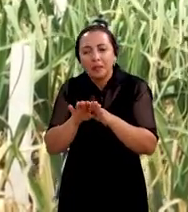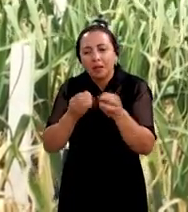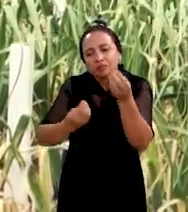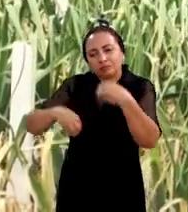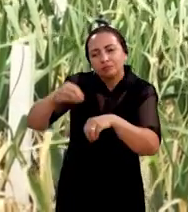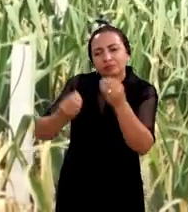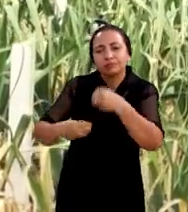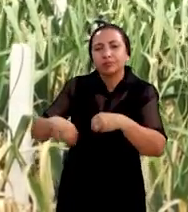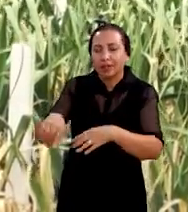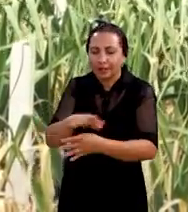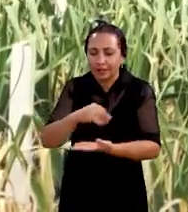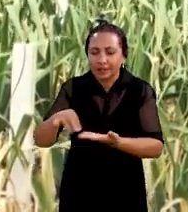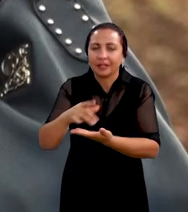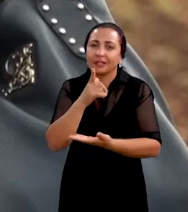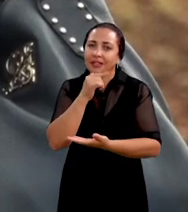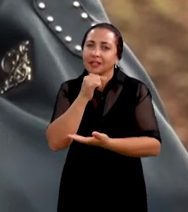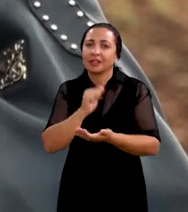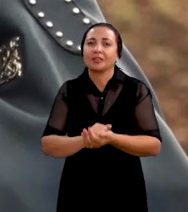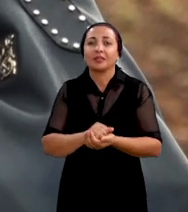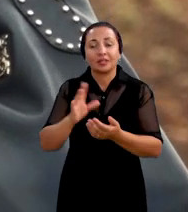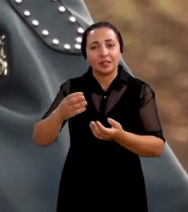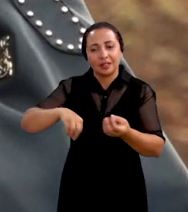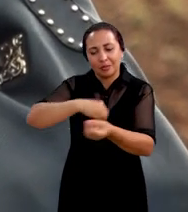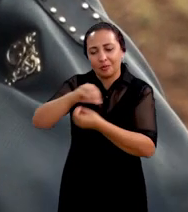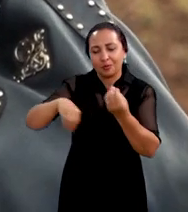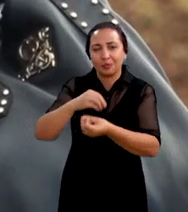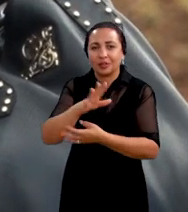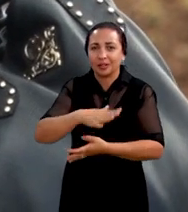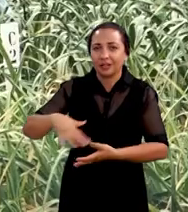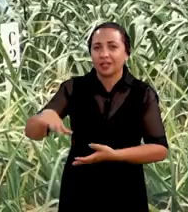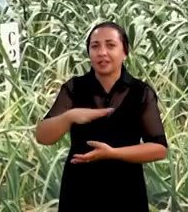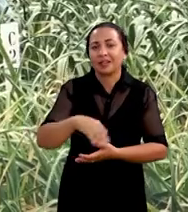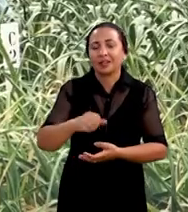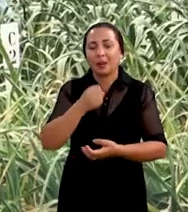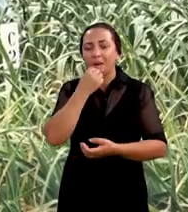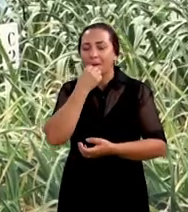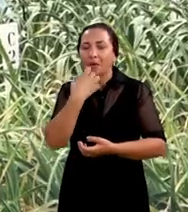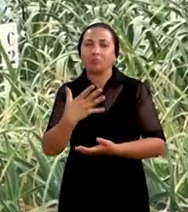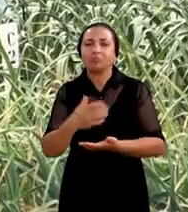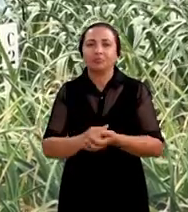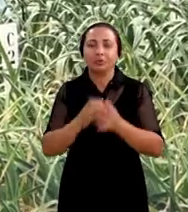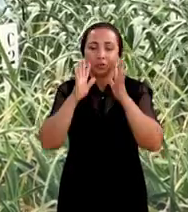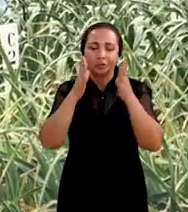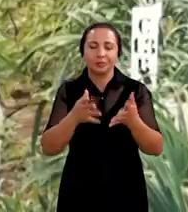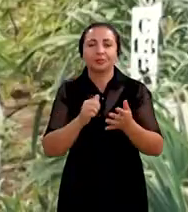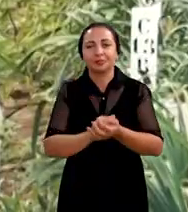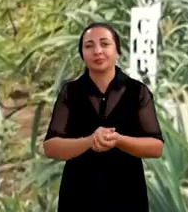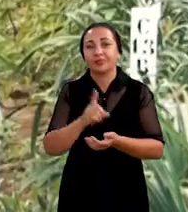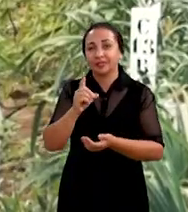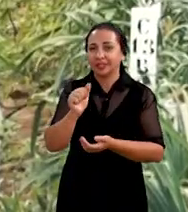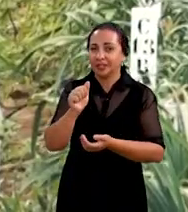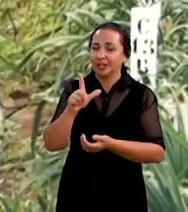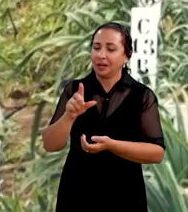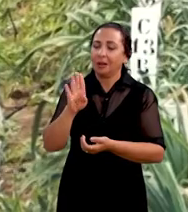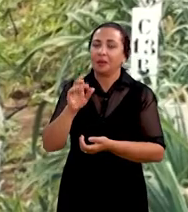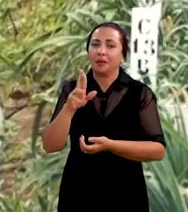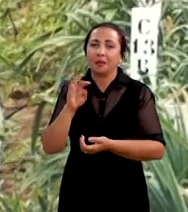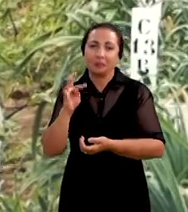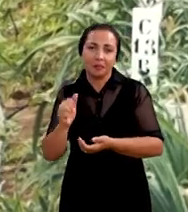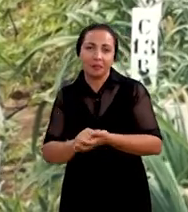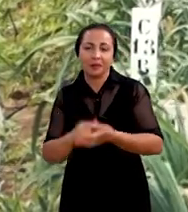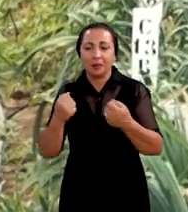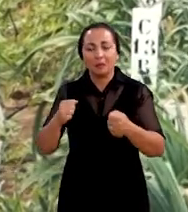e de manejo de sono e água da UFESA já estão envolvidos nessa área com perspectivas bem promissoras Dalbert acompanha o